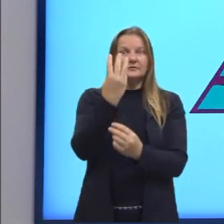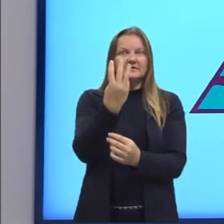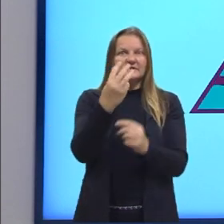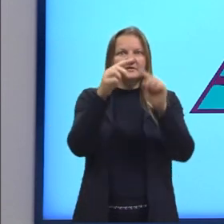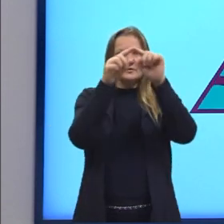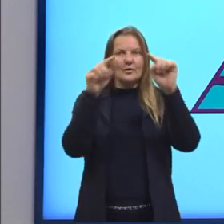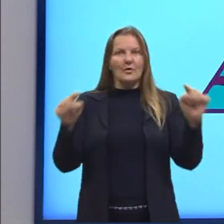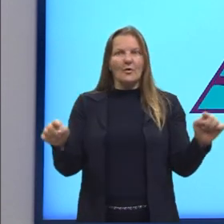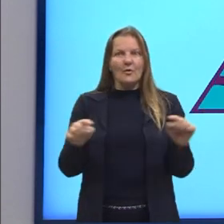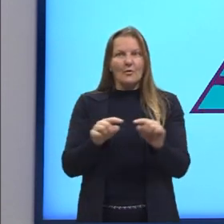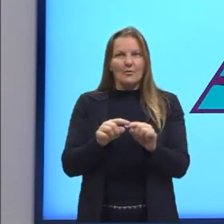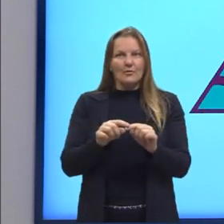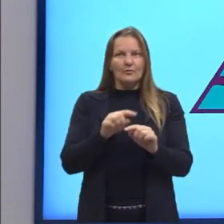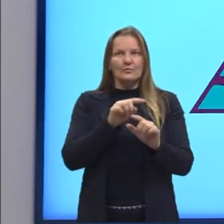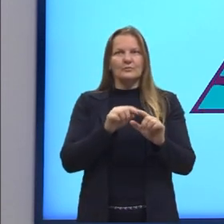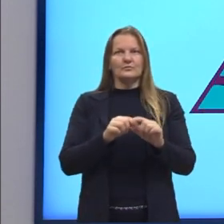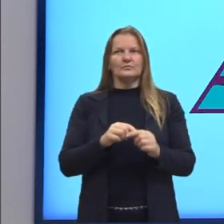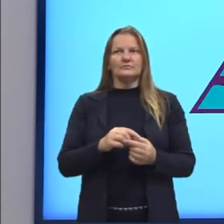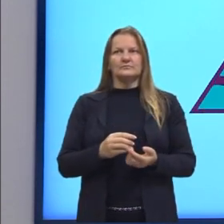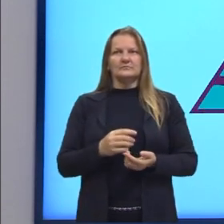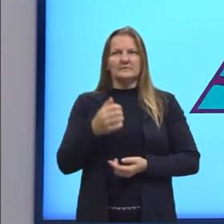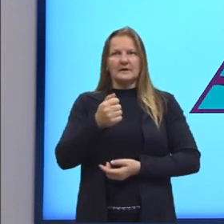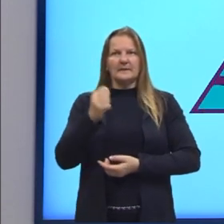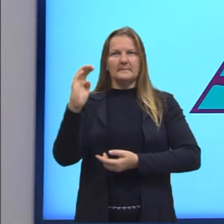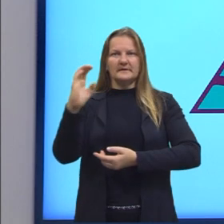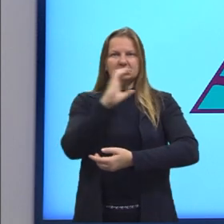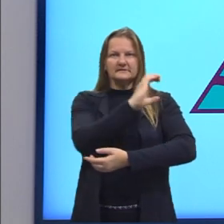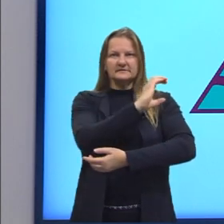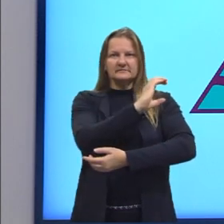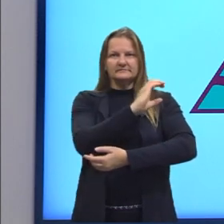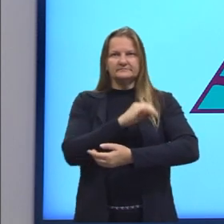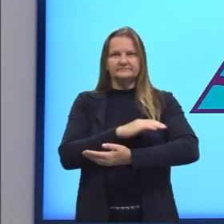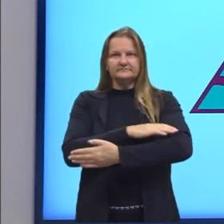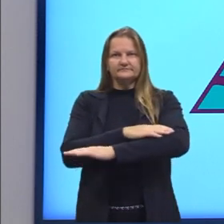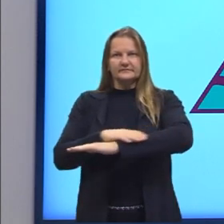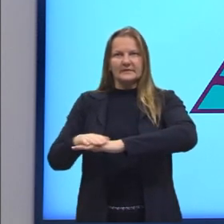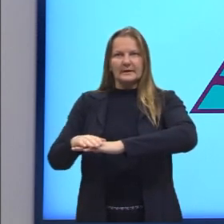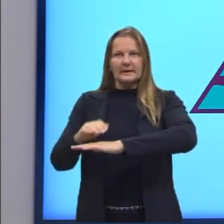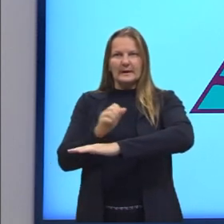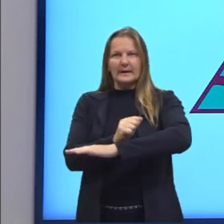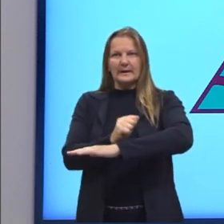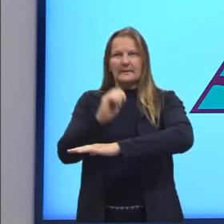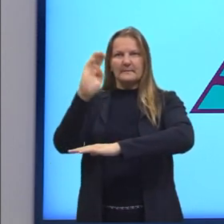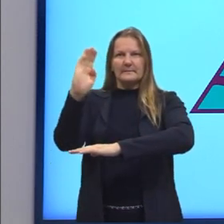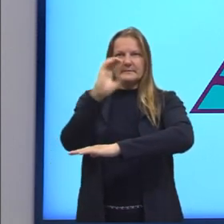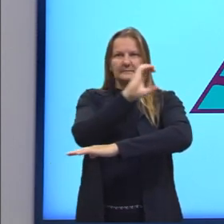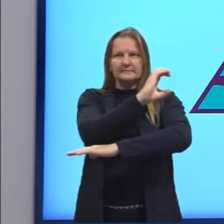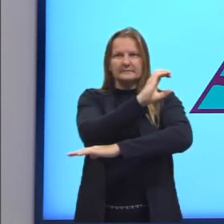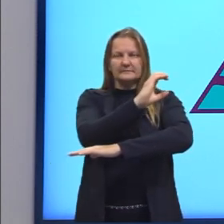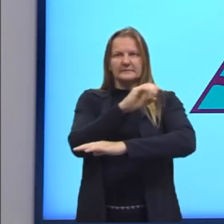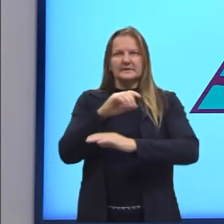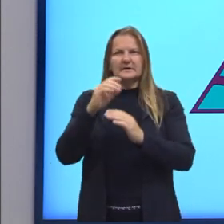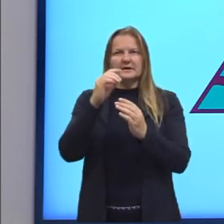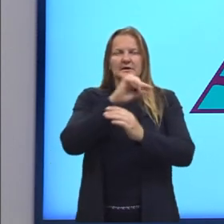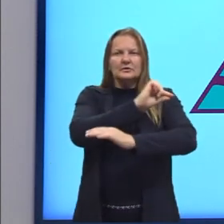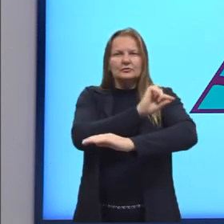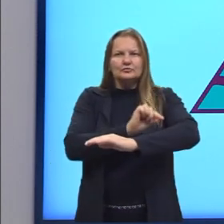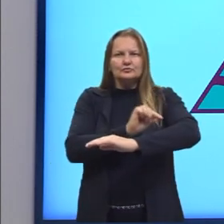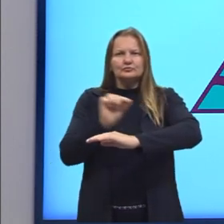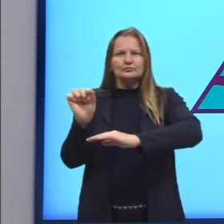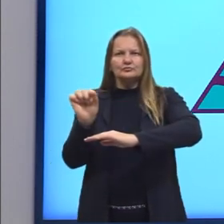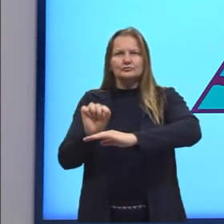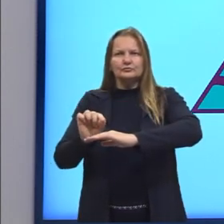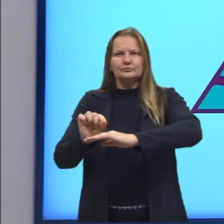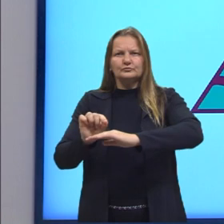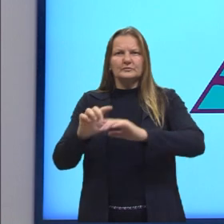O primeiro, então, triângulo ABC, o nosso triângulo original. E destaquei aqui dois ângulos, então,